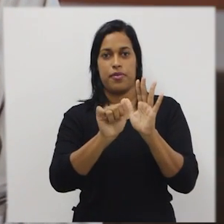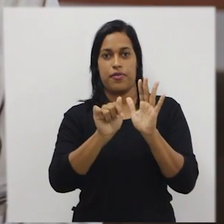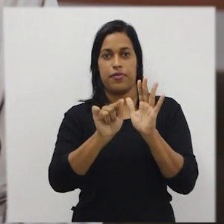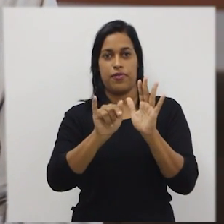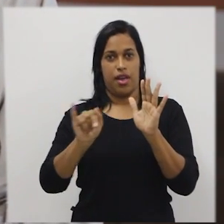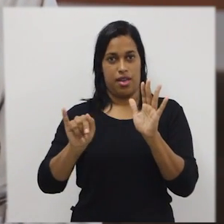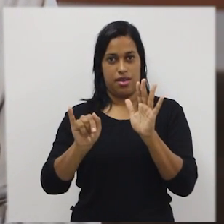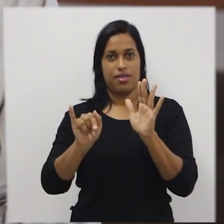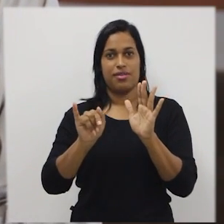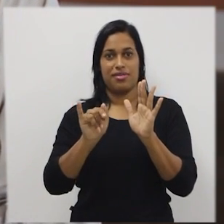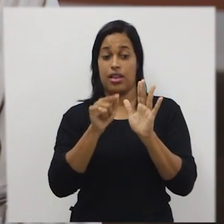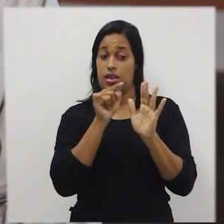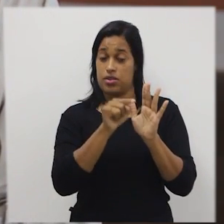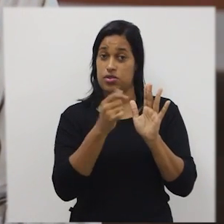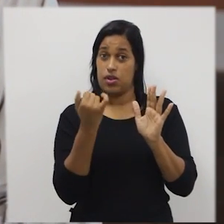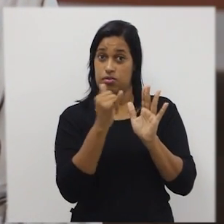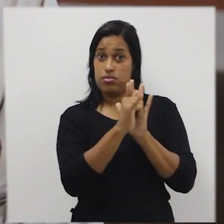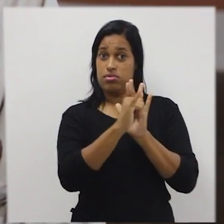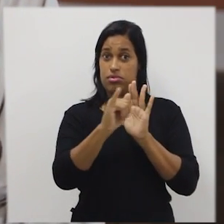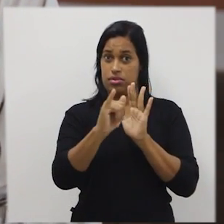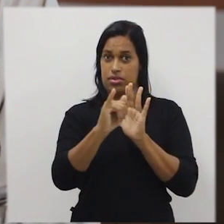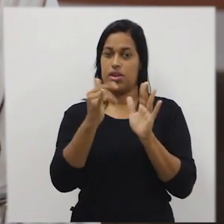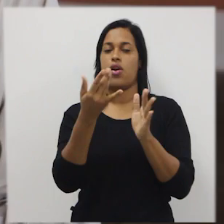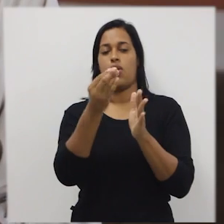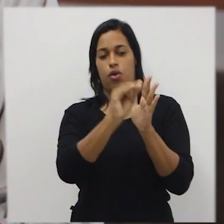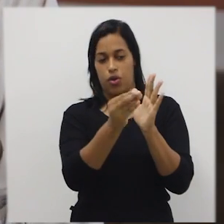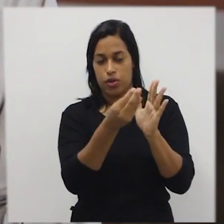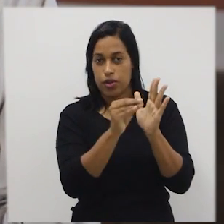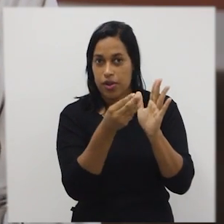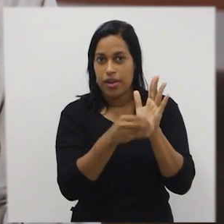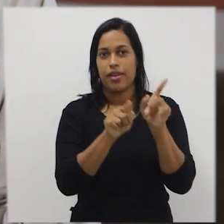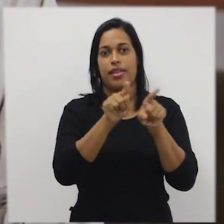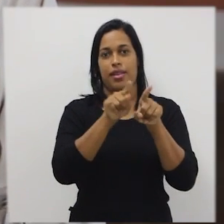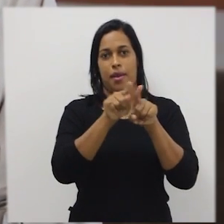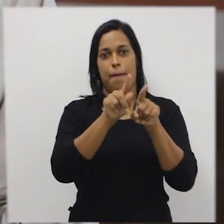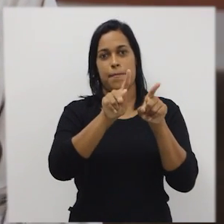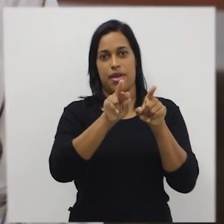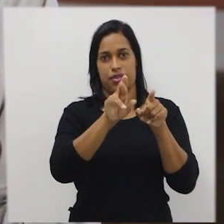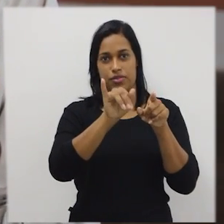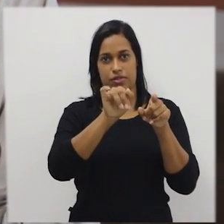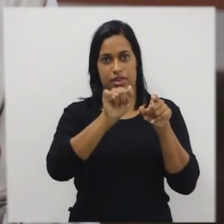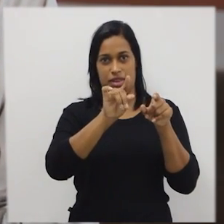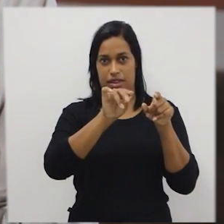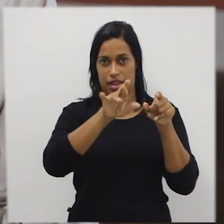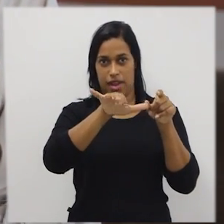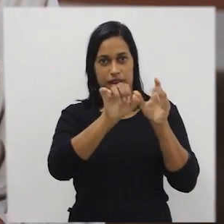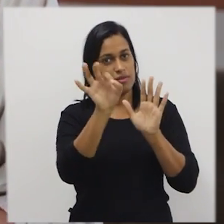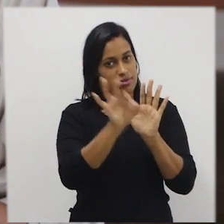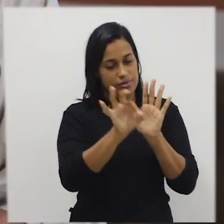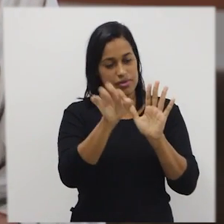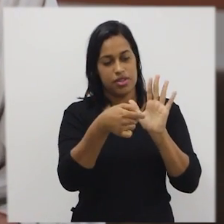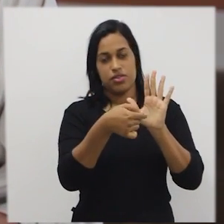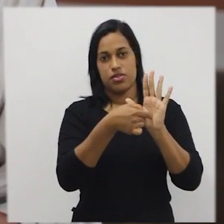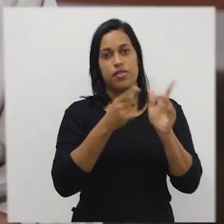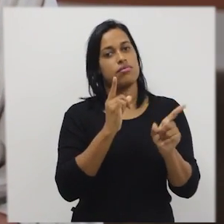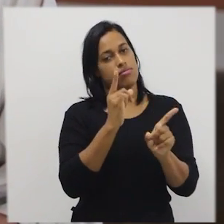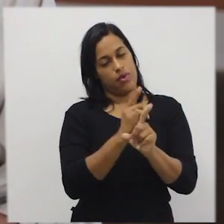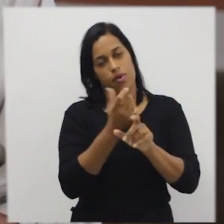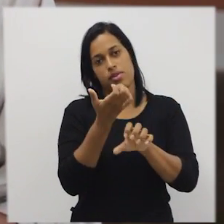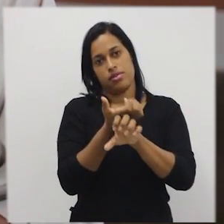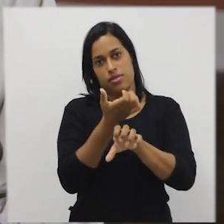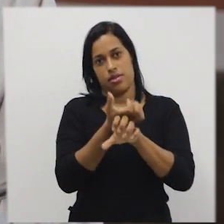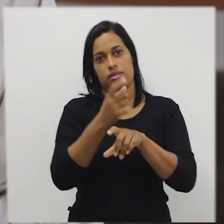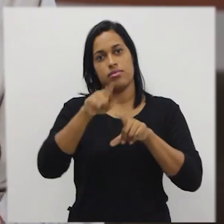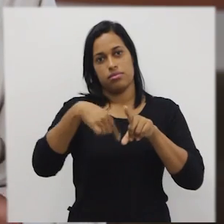Após esse comando, nós colocamos as variáveis, as regras para a construção de variáveis. você encontra no caderno da